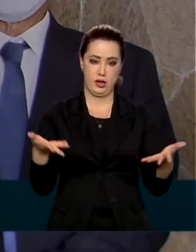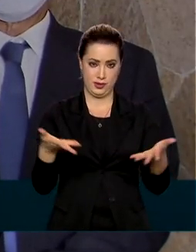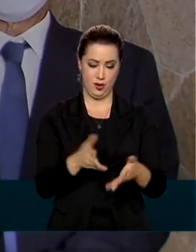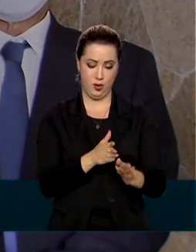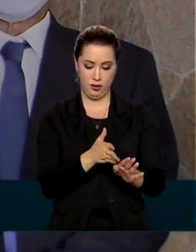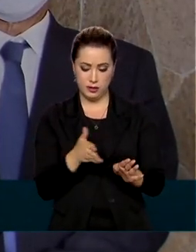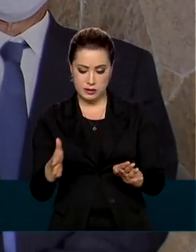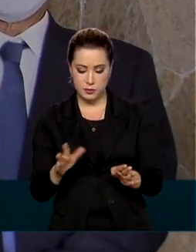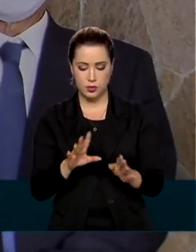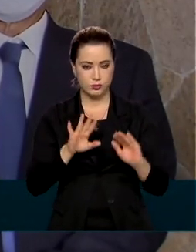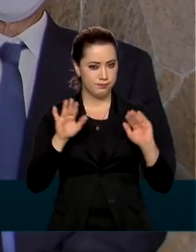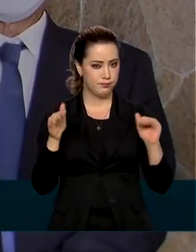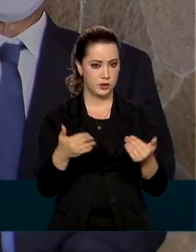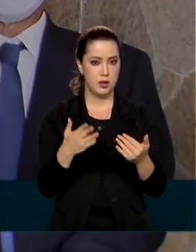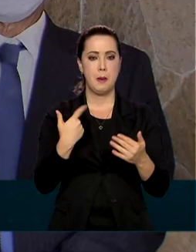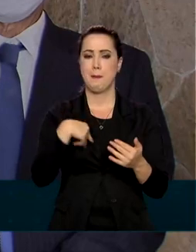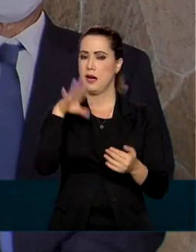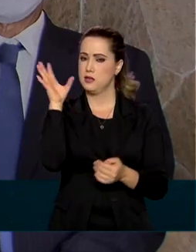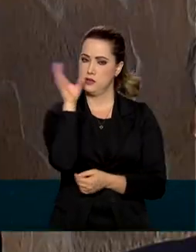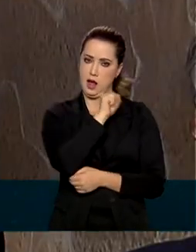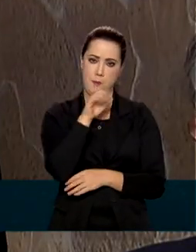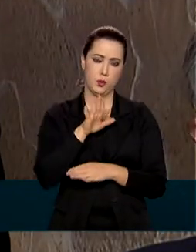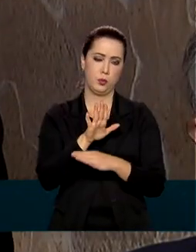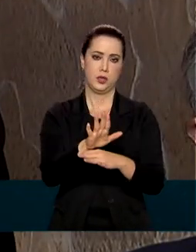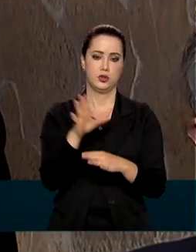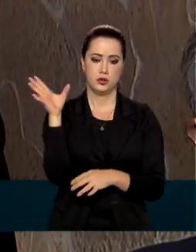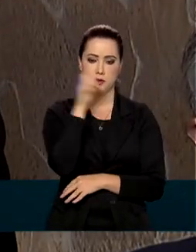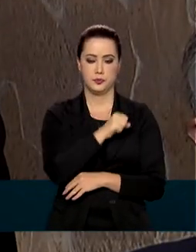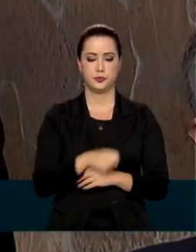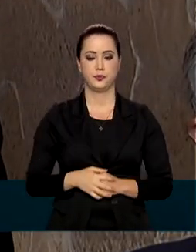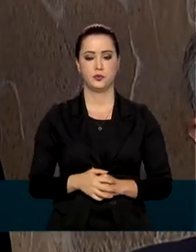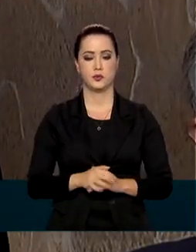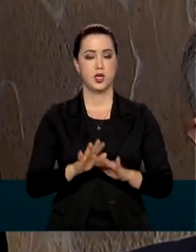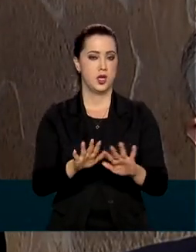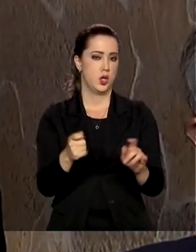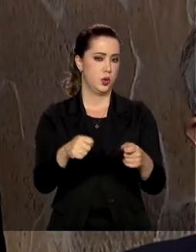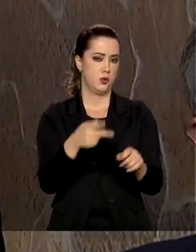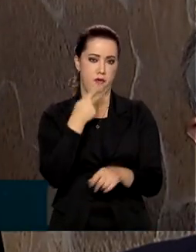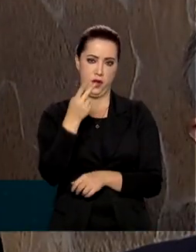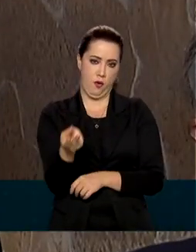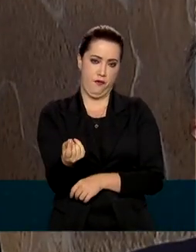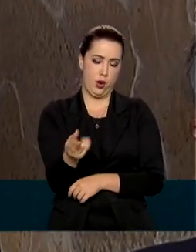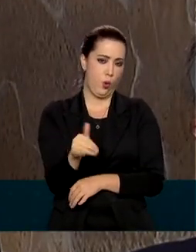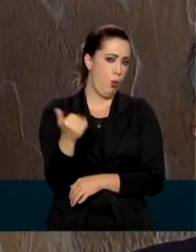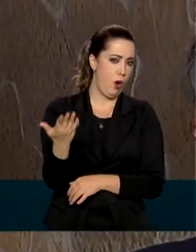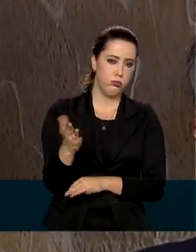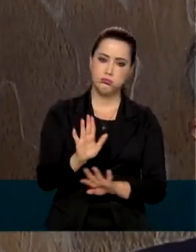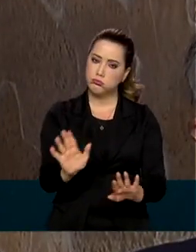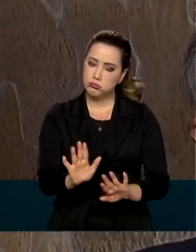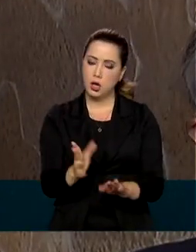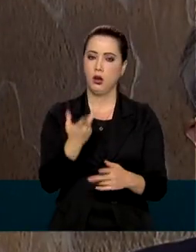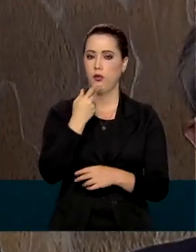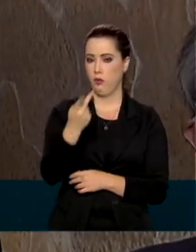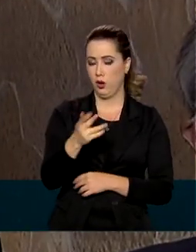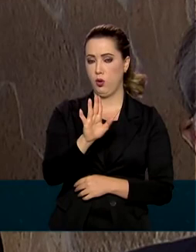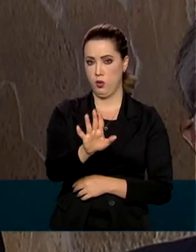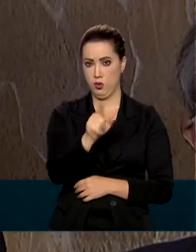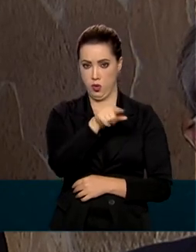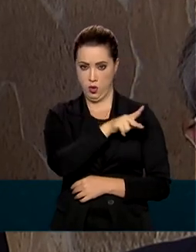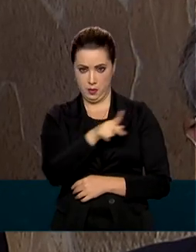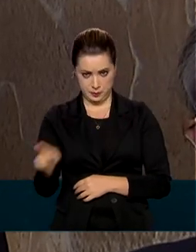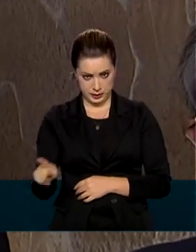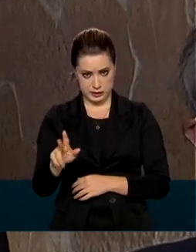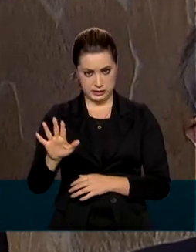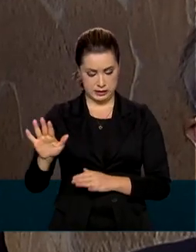serão tratadas com a maior rapidez possível. Sem falar em valores, o presidente do Senado, o senador Rodrigo